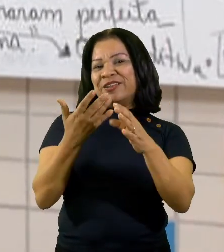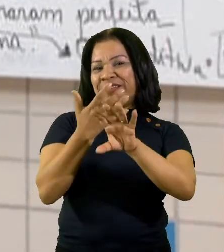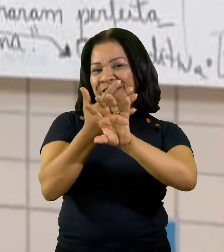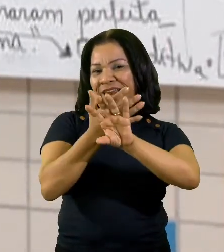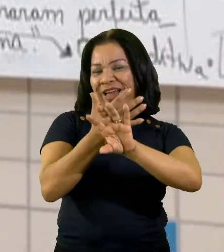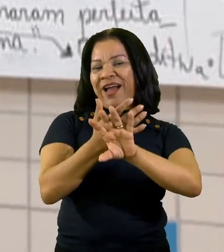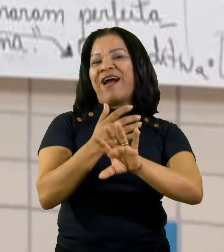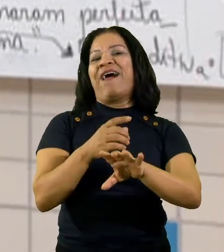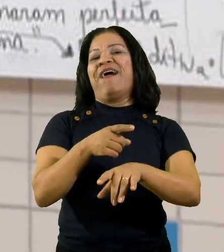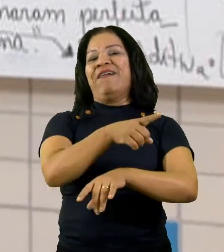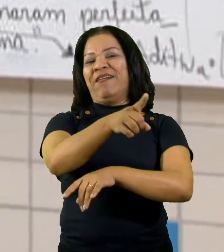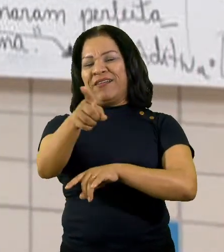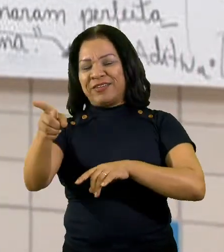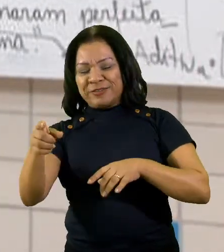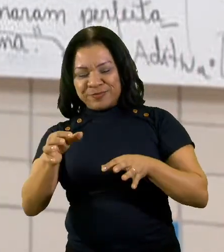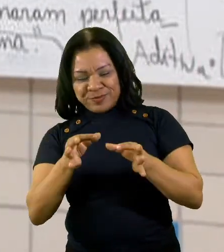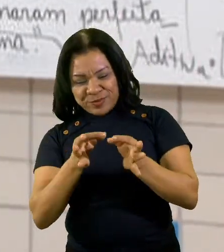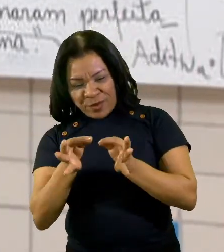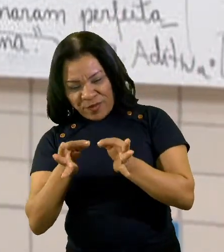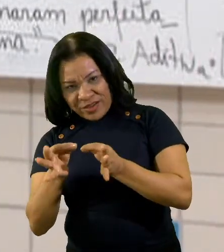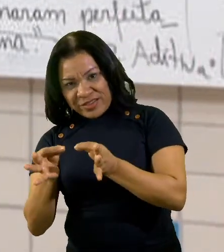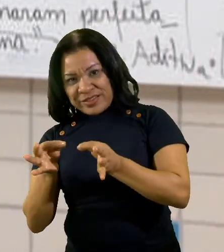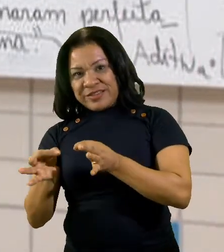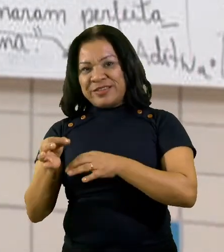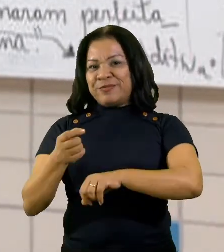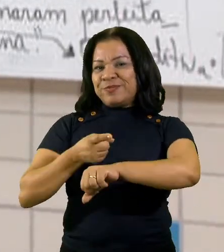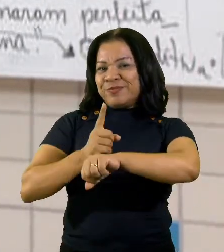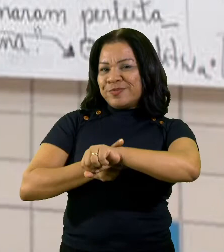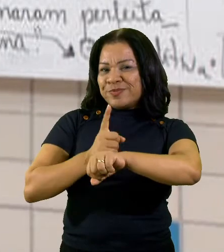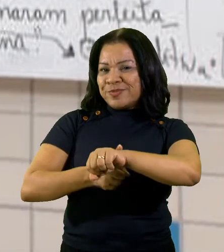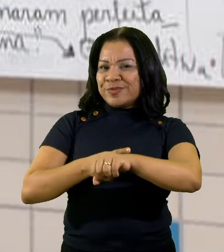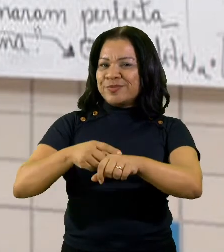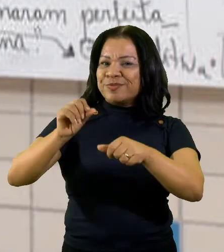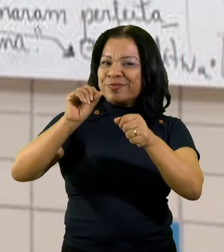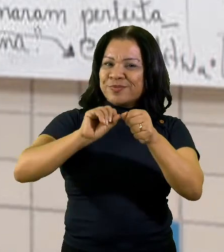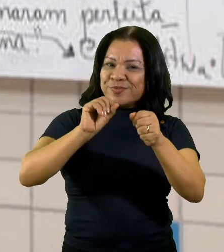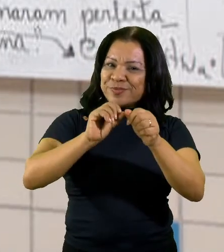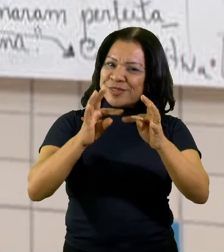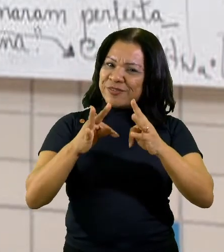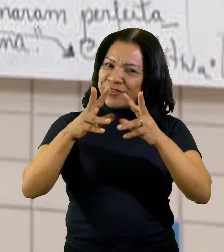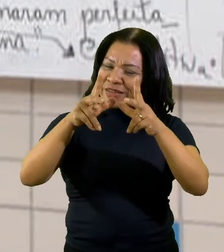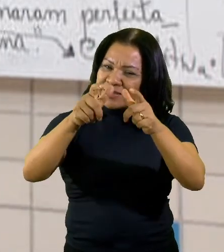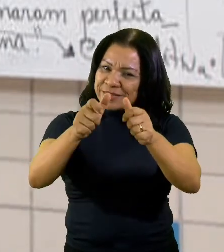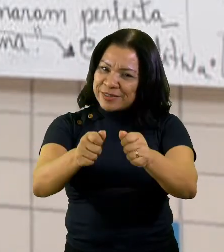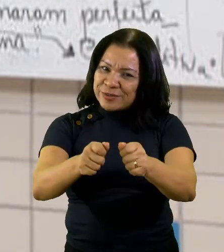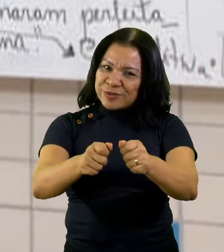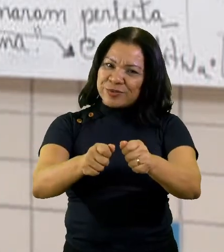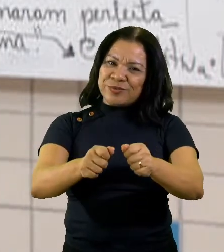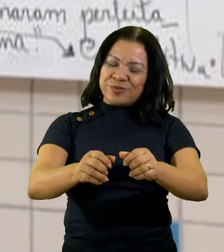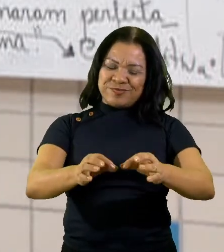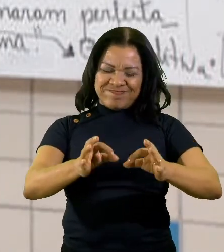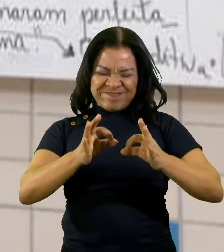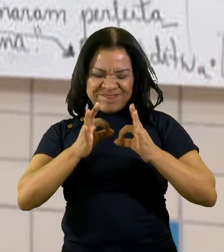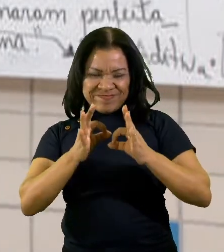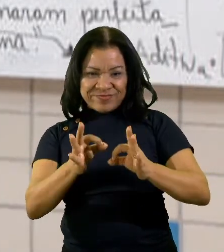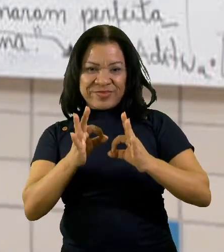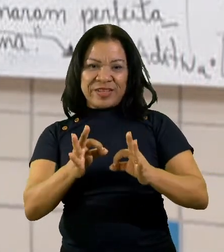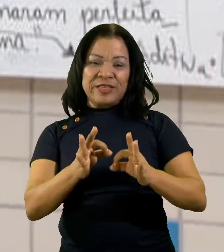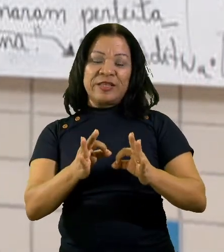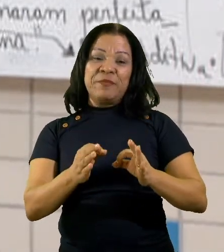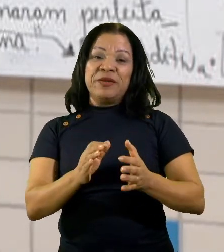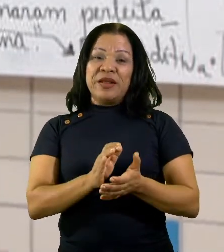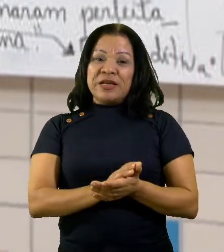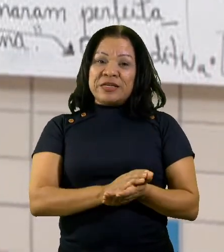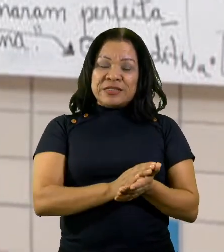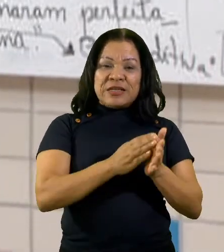tempo, estudem e façam tudo com determinação e com um roteiro de estudos. Porque